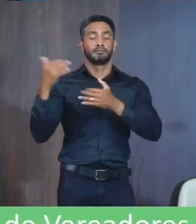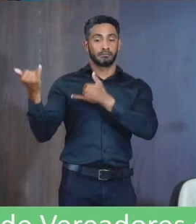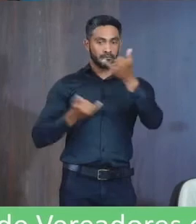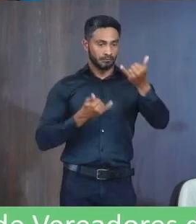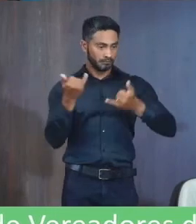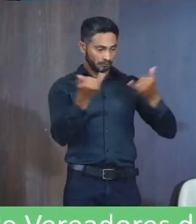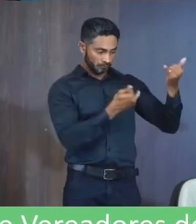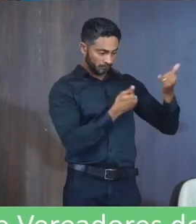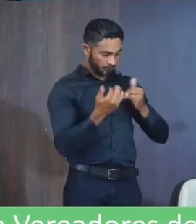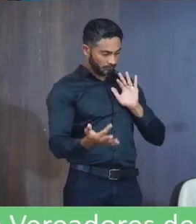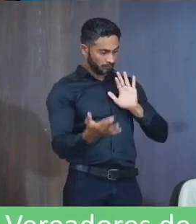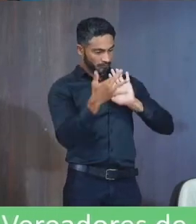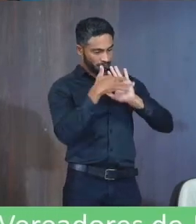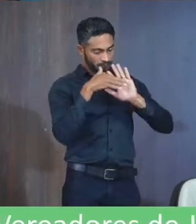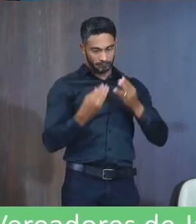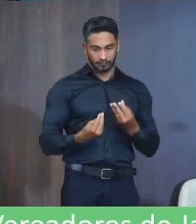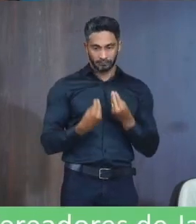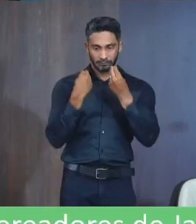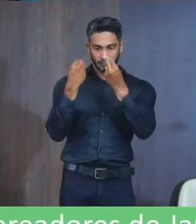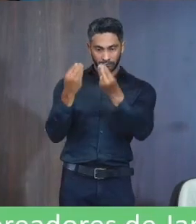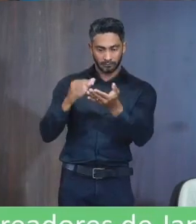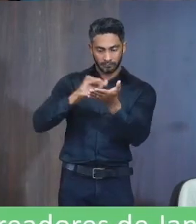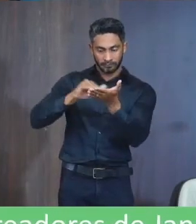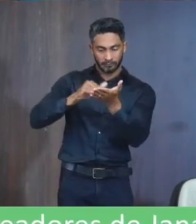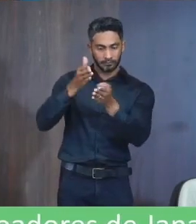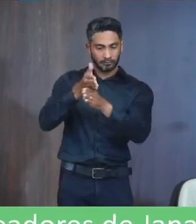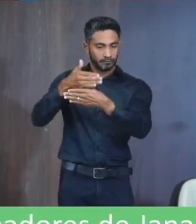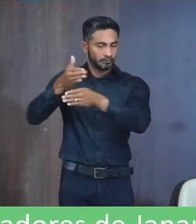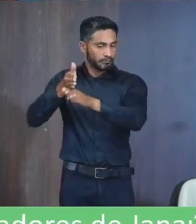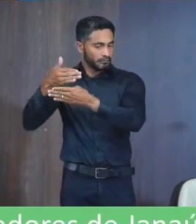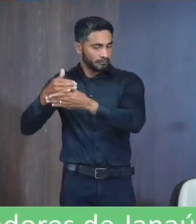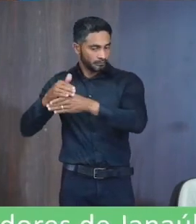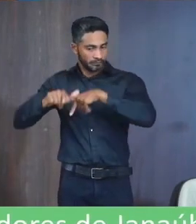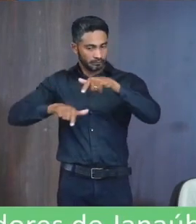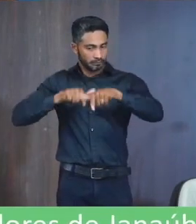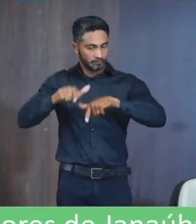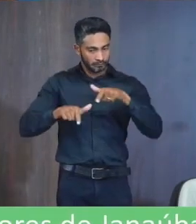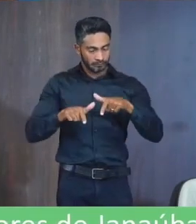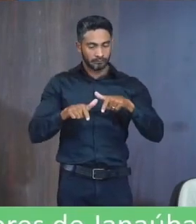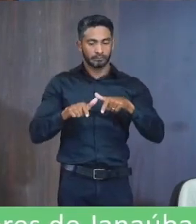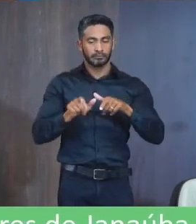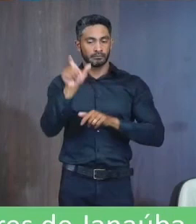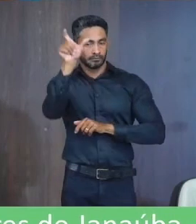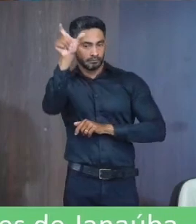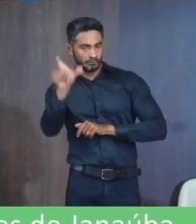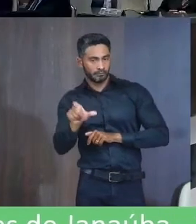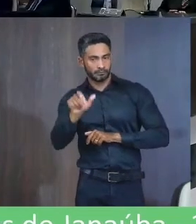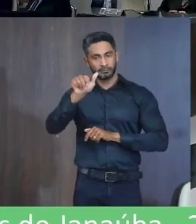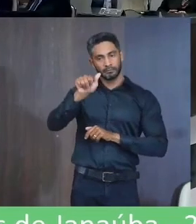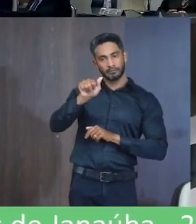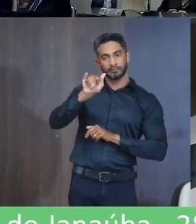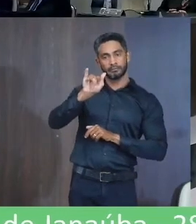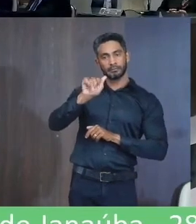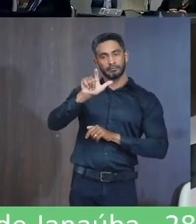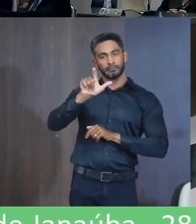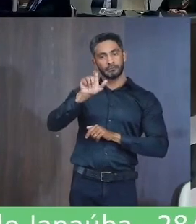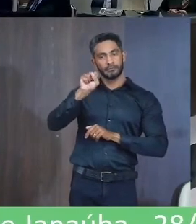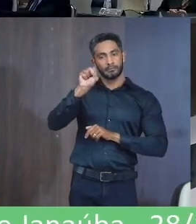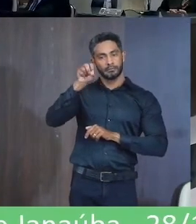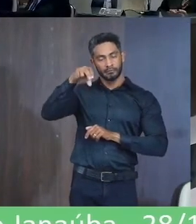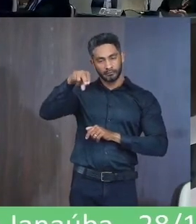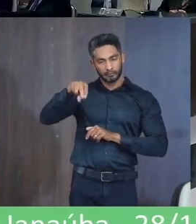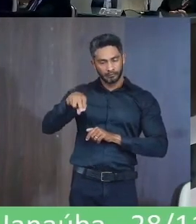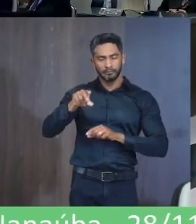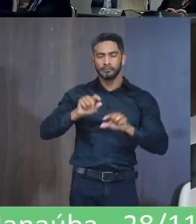tramitação Regimental Seja encaminhado A secretaria Municipal De obras Serviços Urbanos Na Na pessoa Do seu secretário O senhor Ailson